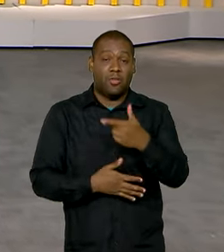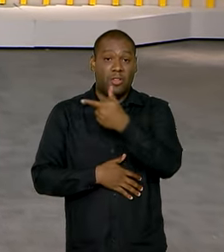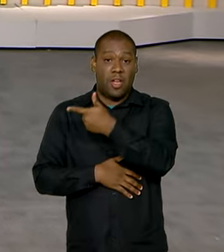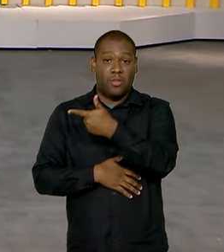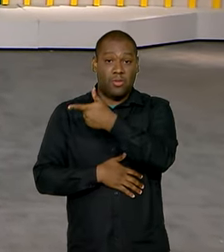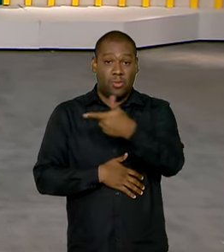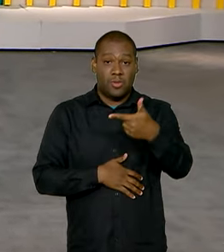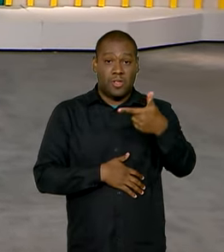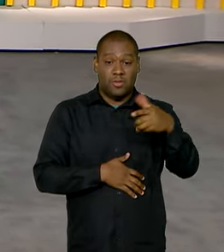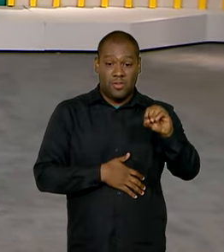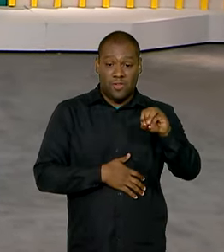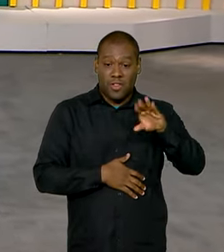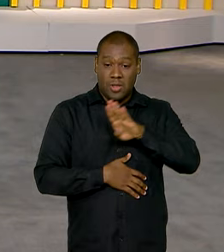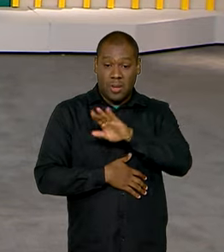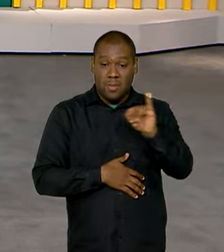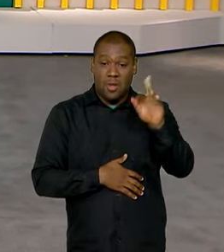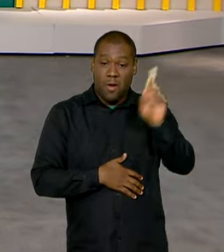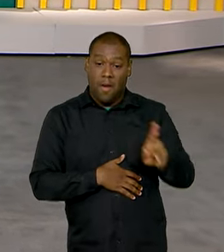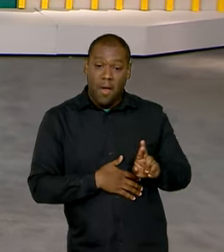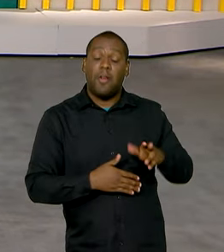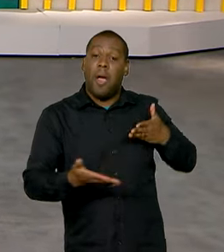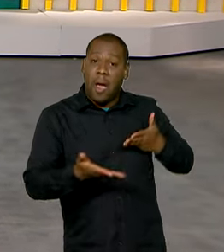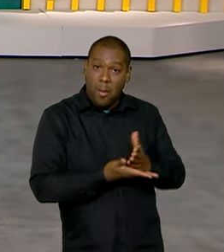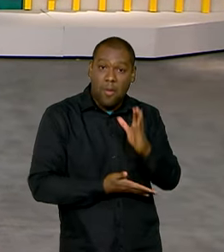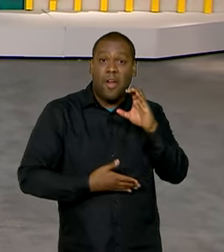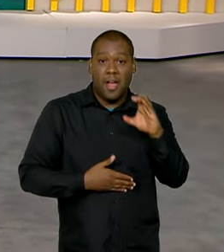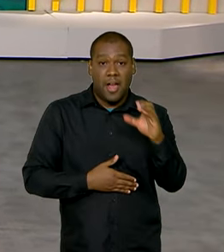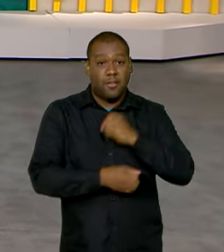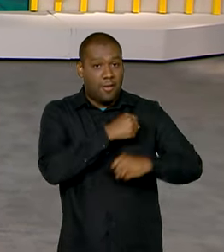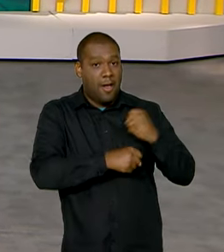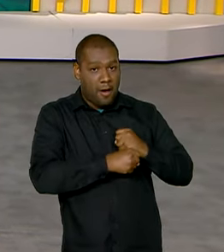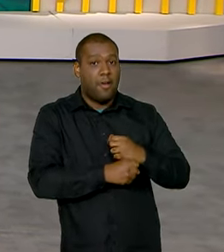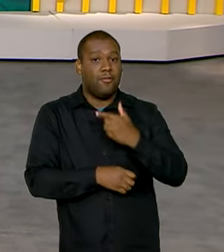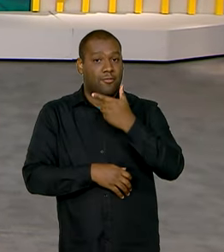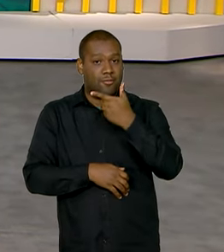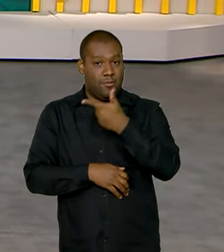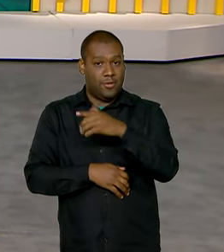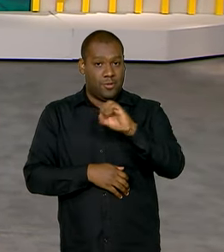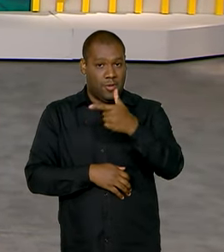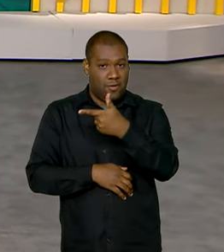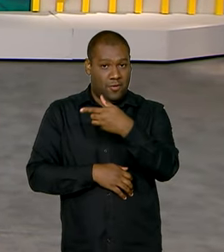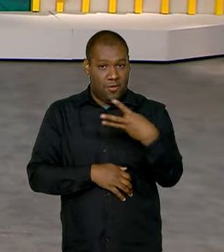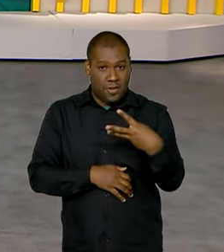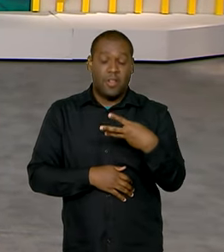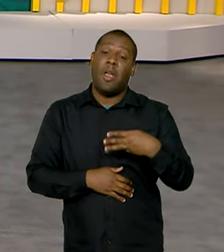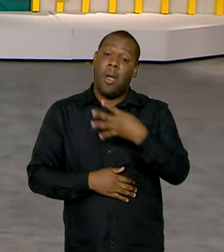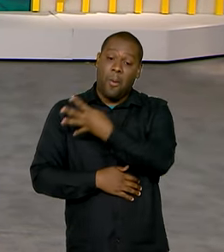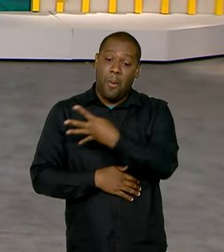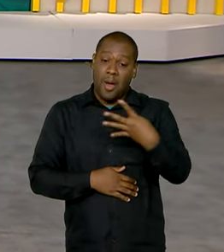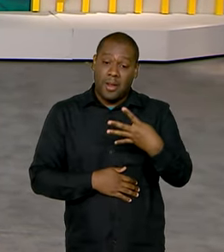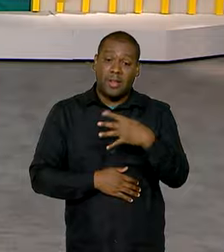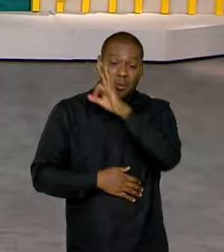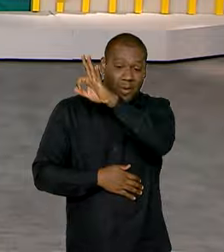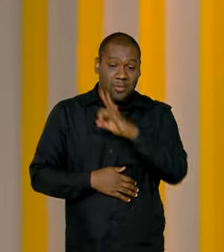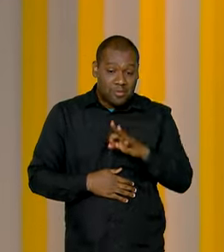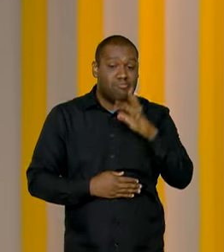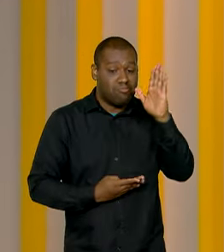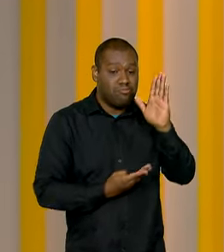reais em aprovações de crédito no ano passado, 44% a mais que em 2022.